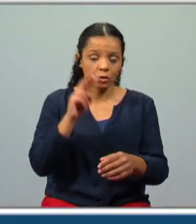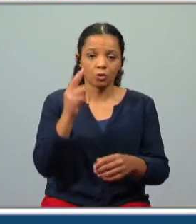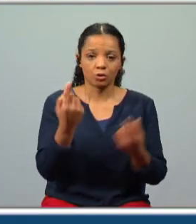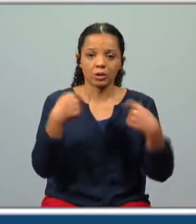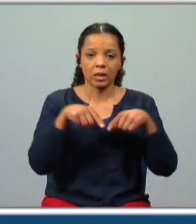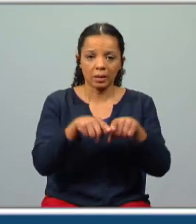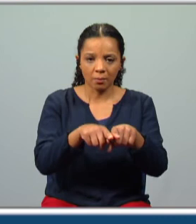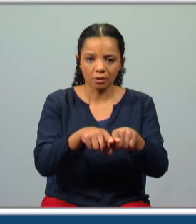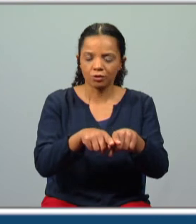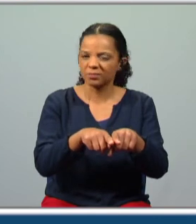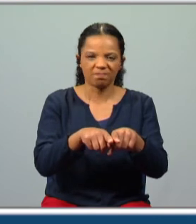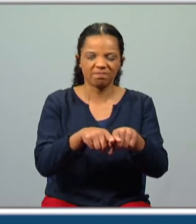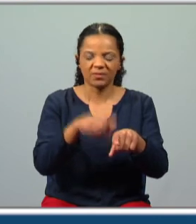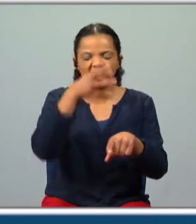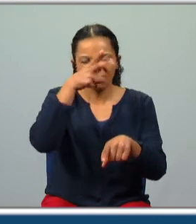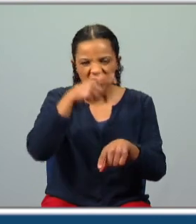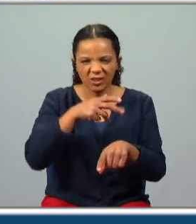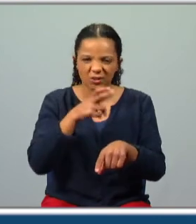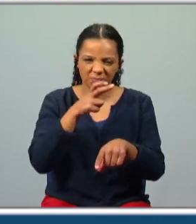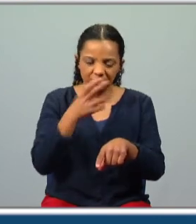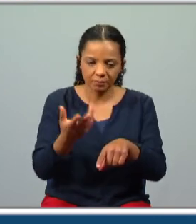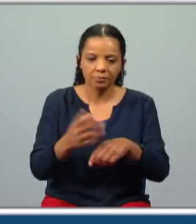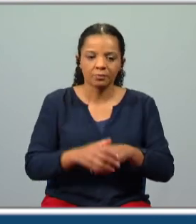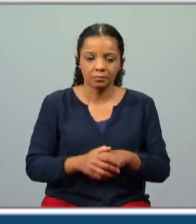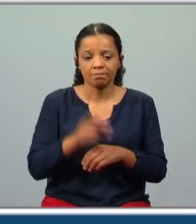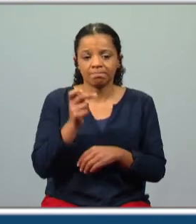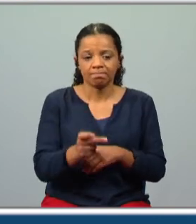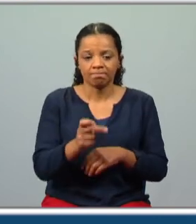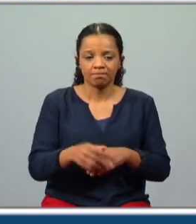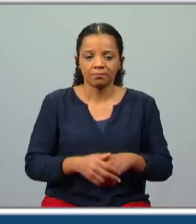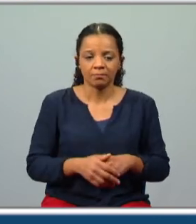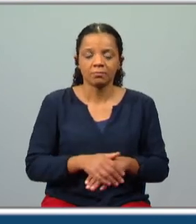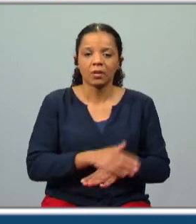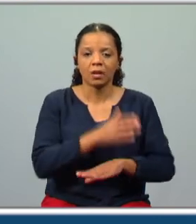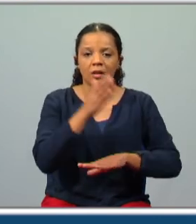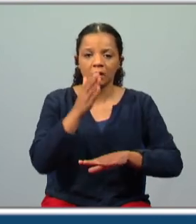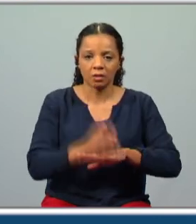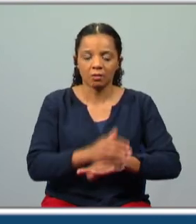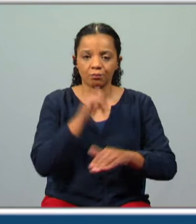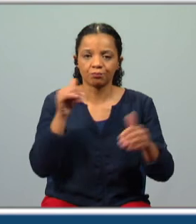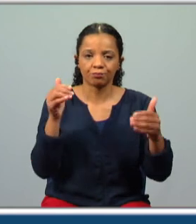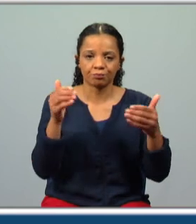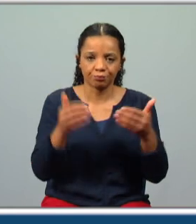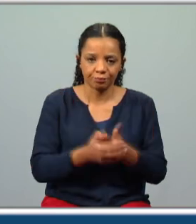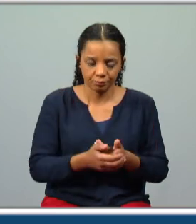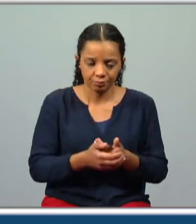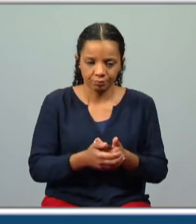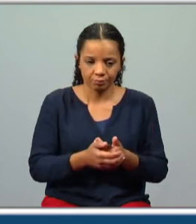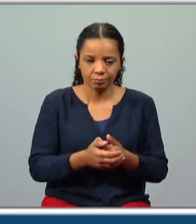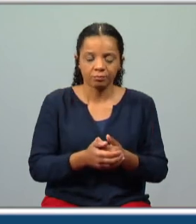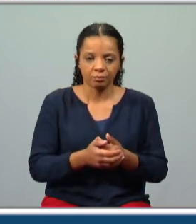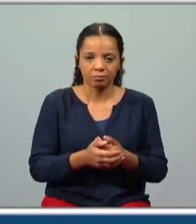infelizes miseráveis ficaram por ali até morrerem até